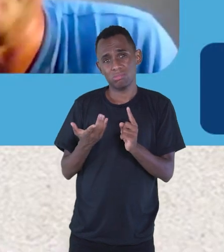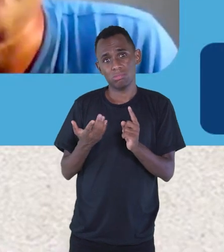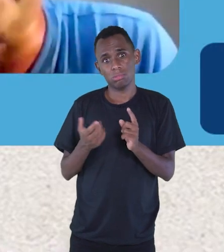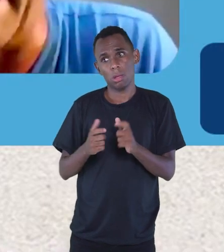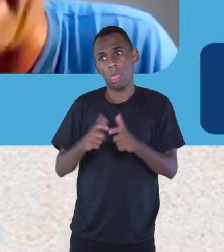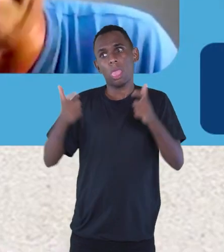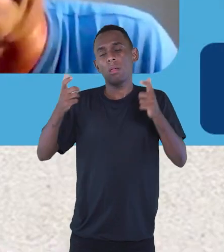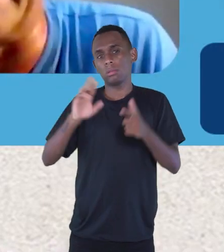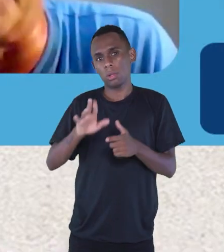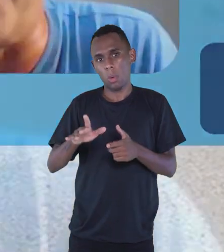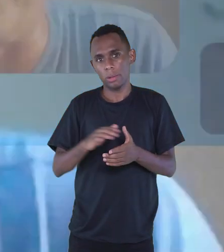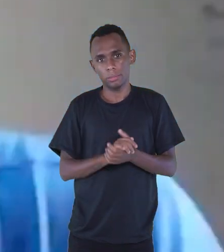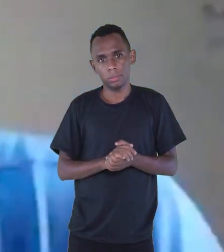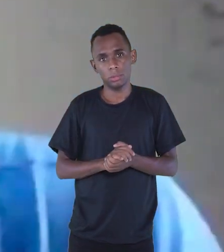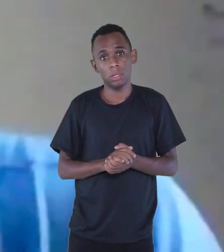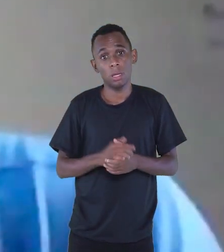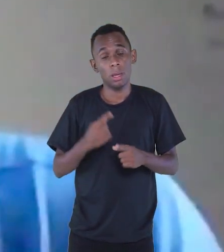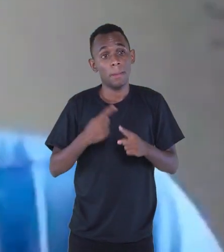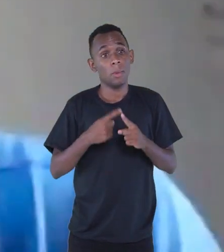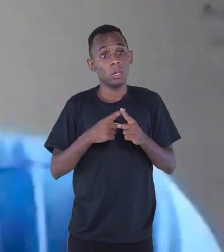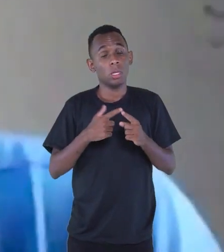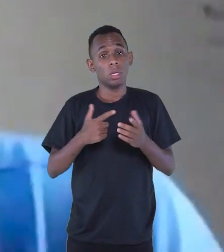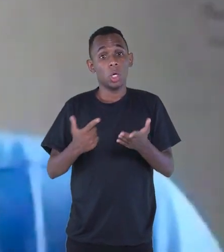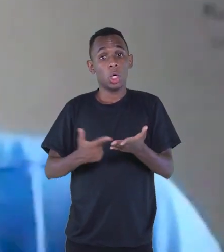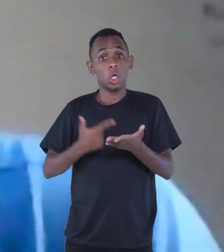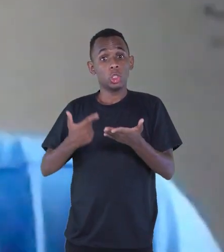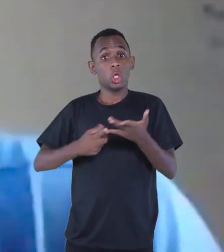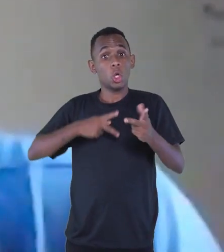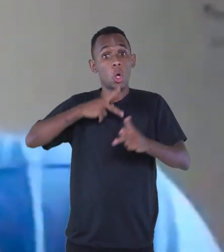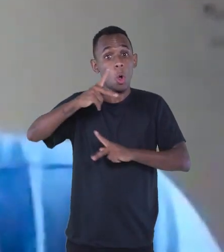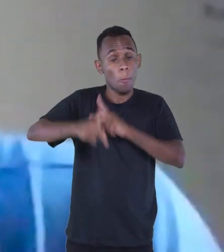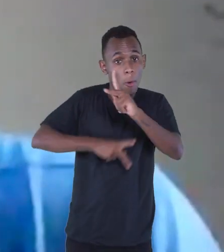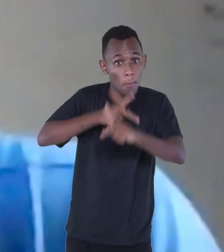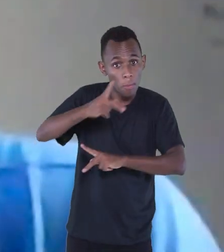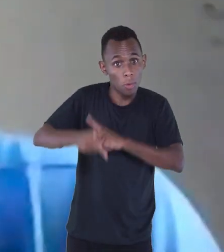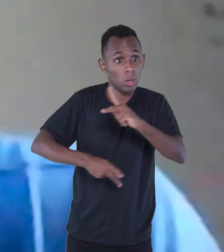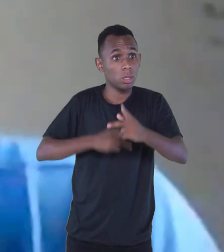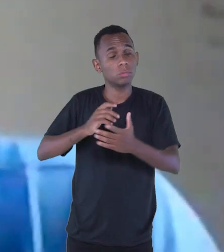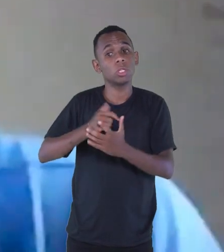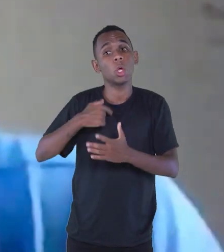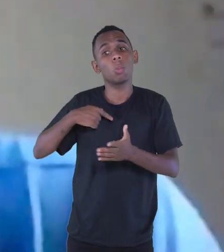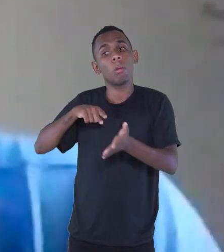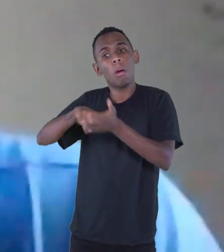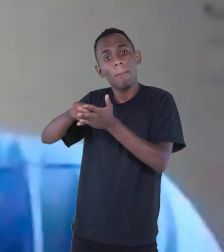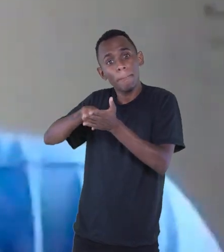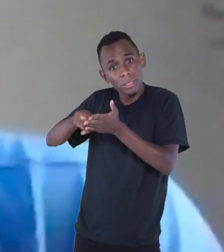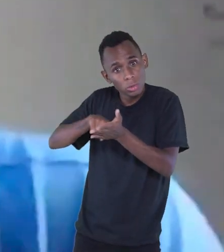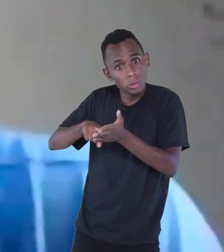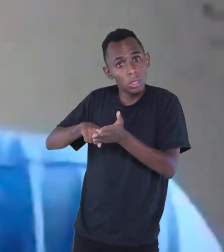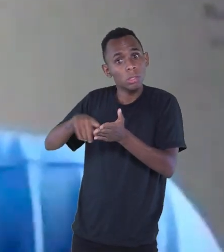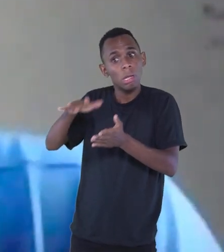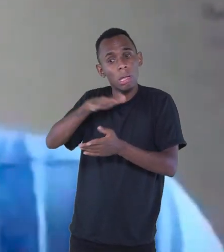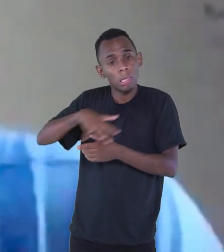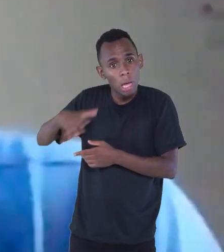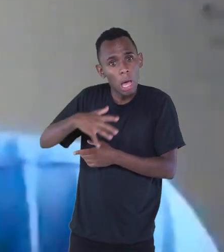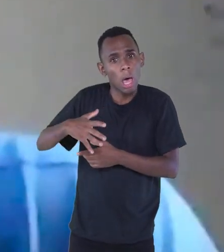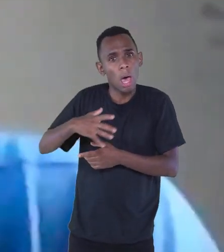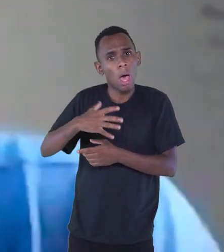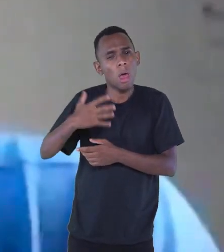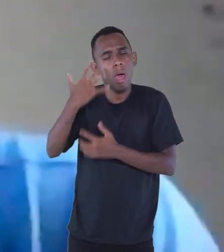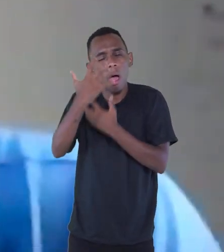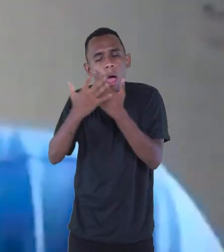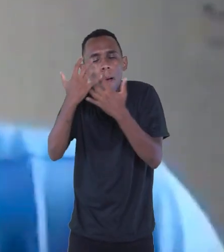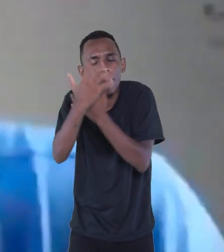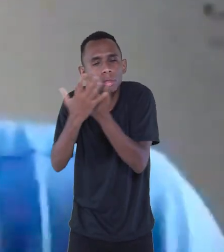apesar... A literatura popular, eu estou visitando muito, revisitando muito autores do romantismo, Gonçalves Dias,